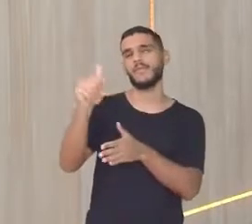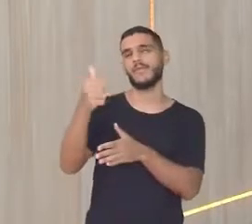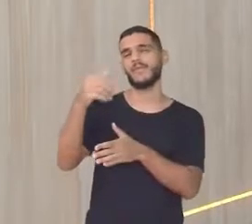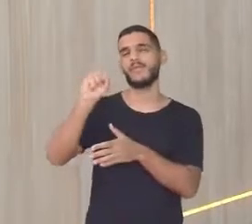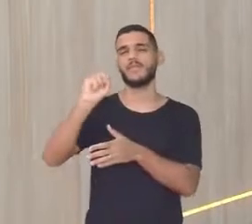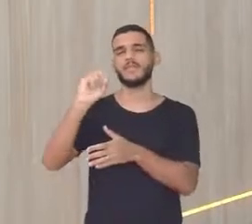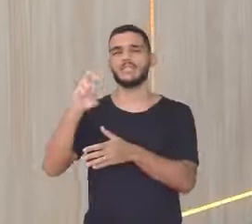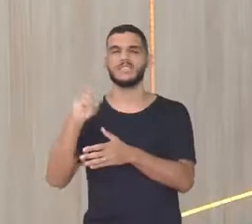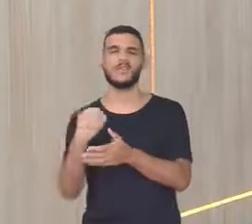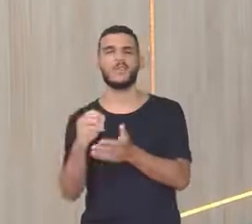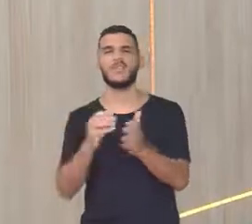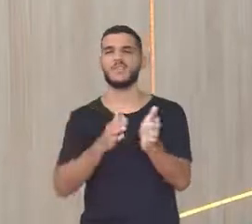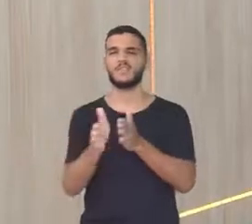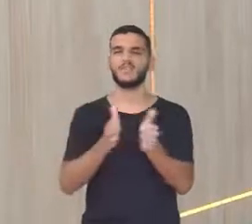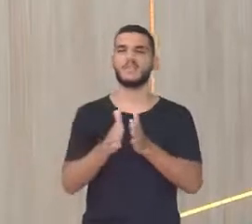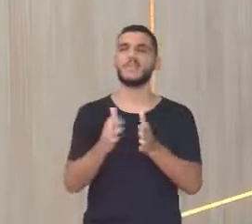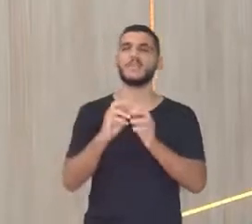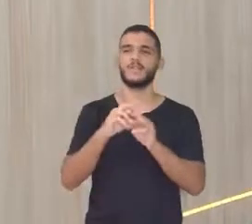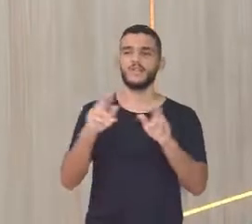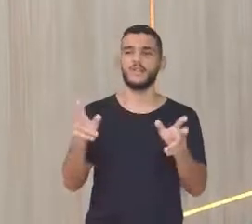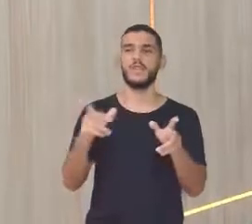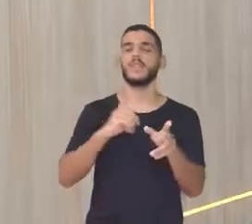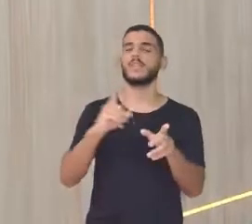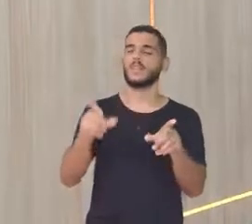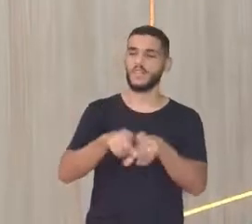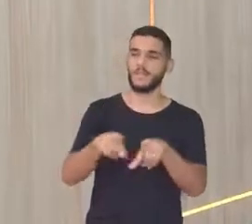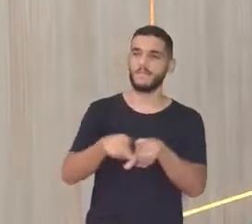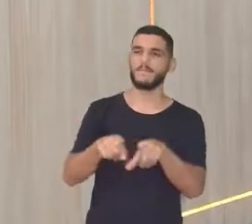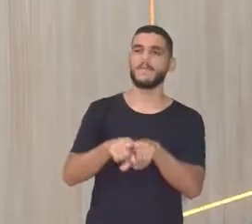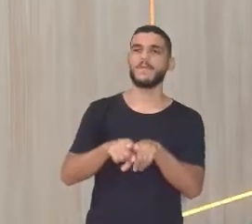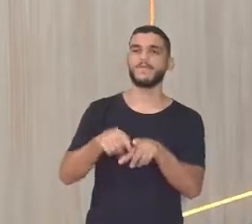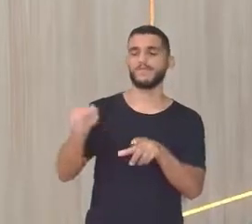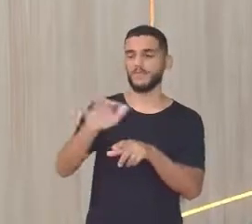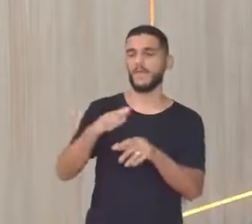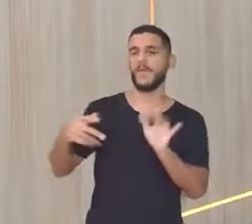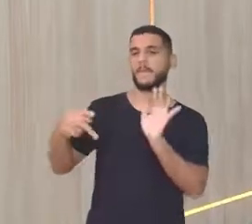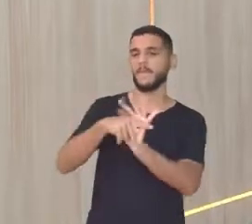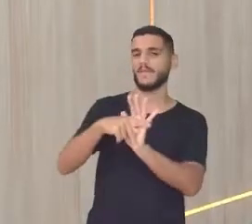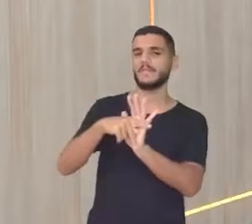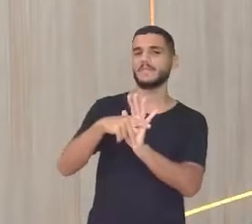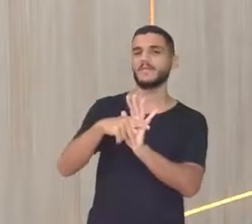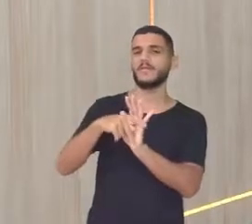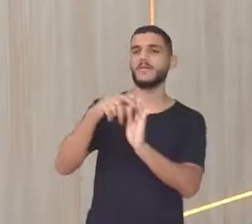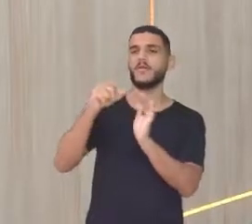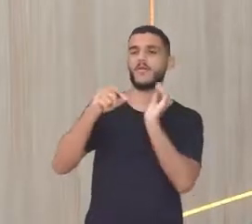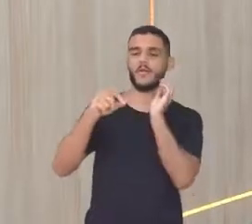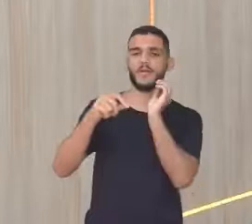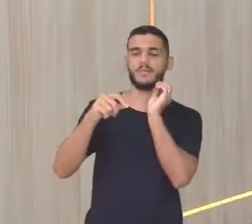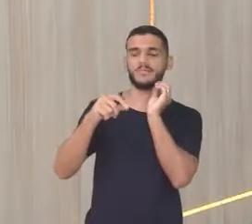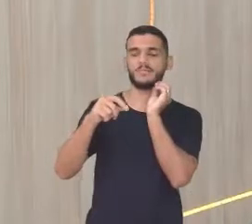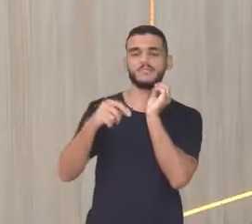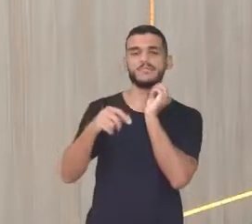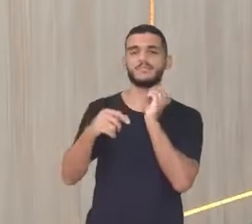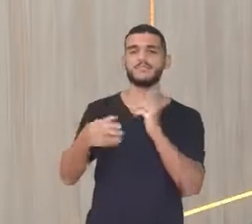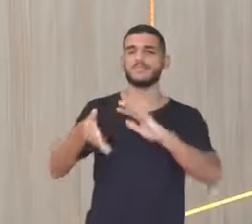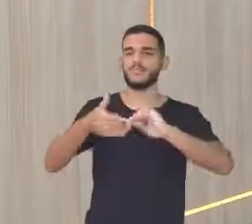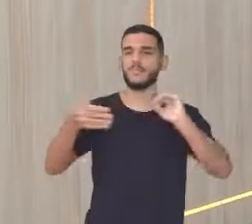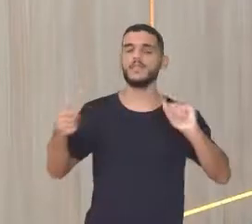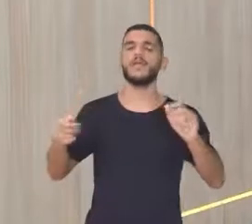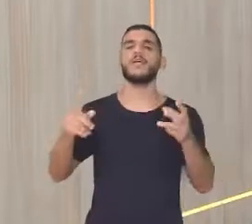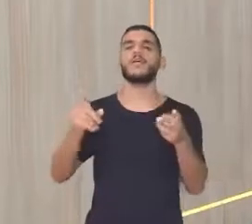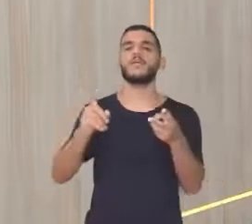Nesse período aí Como também Essa região aqui Que pertencia Muitos Já a América Espanhola E o México